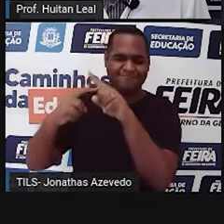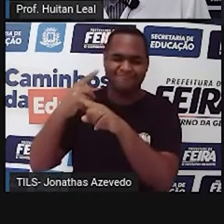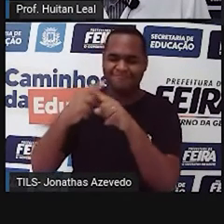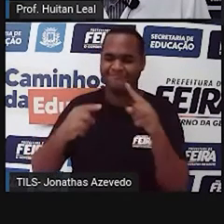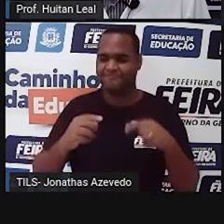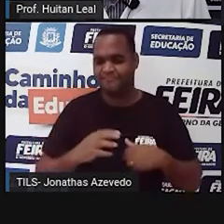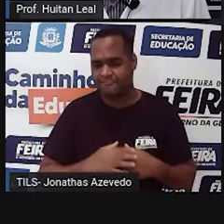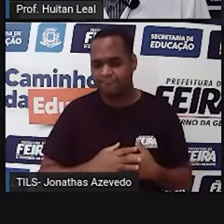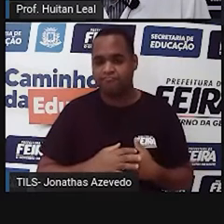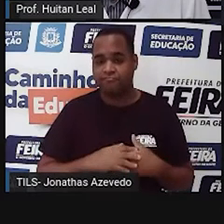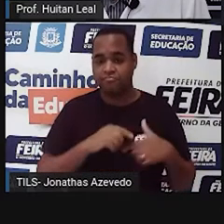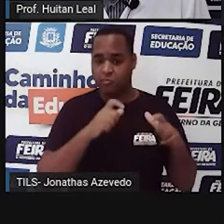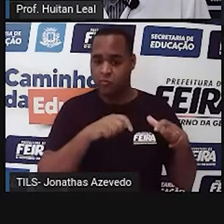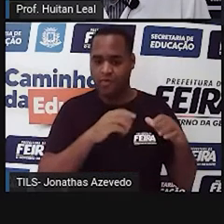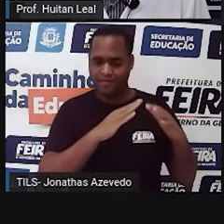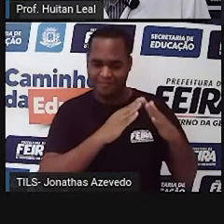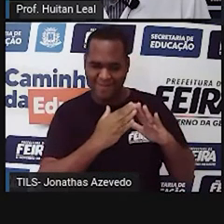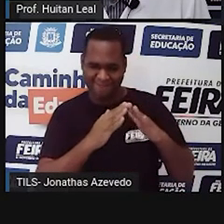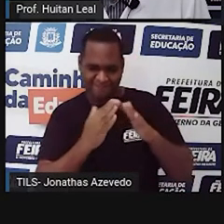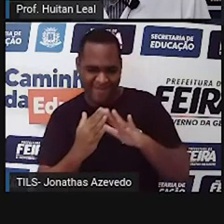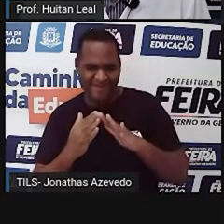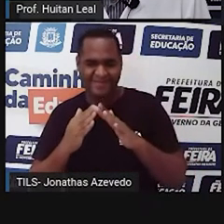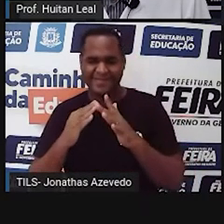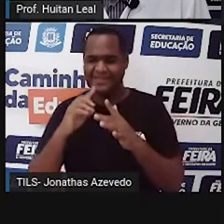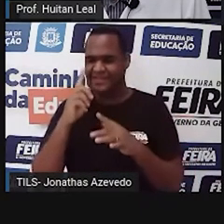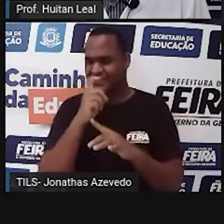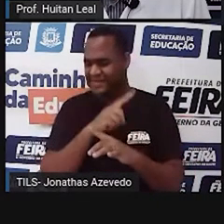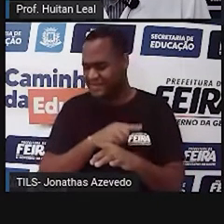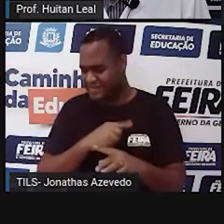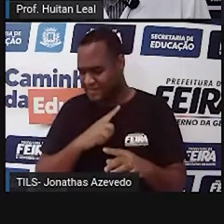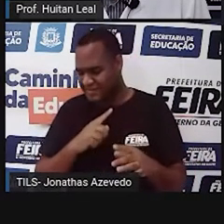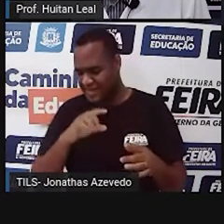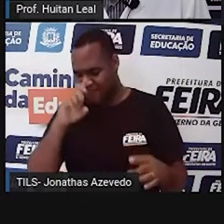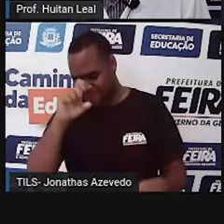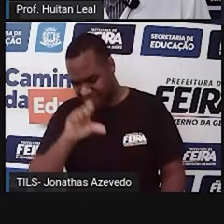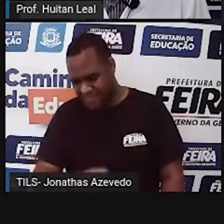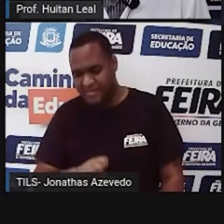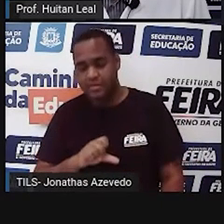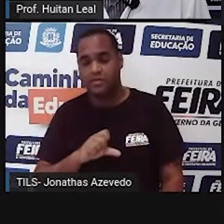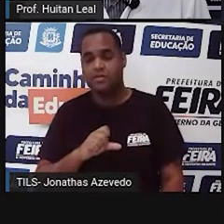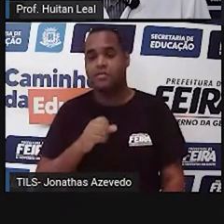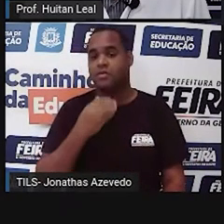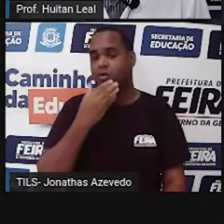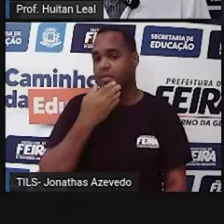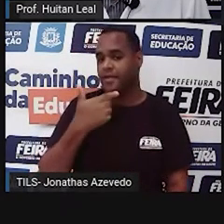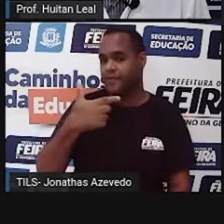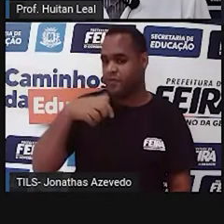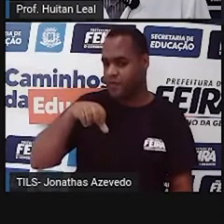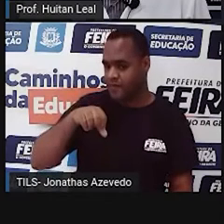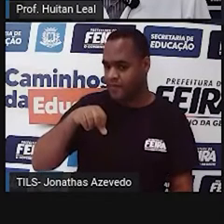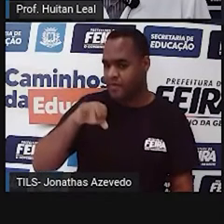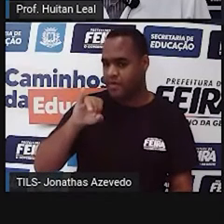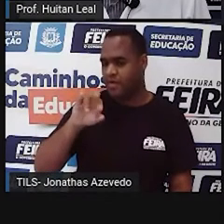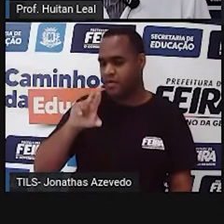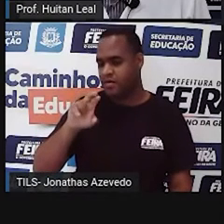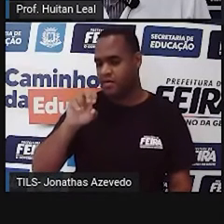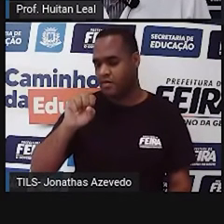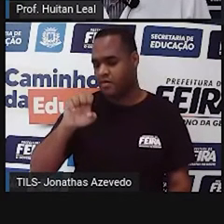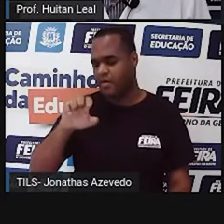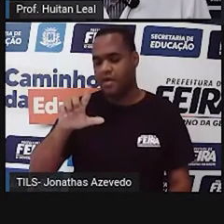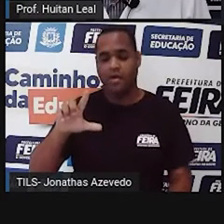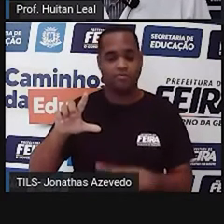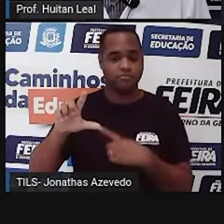Nesta Kefas, cheia de presságios e de miséria, vagava um rapaz de 29 anos com o nome de Israel.